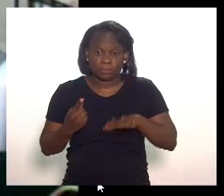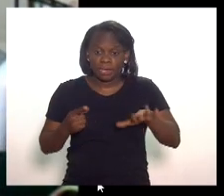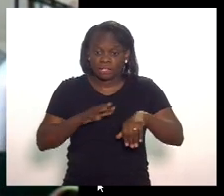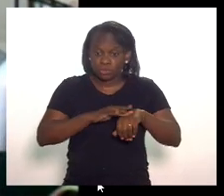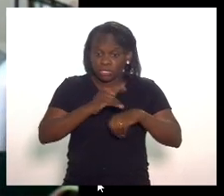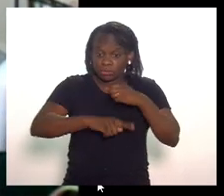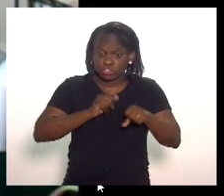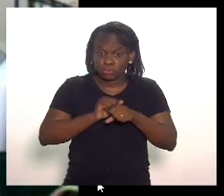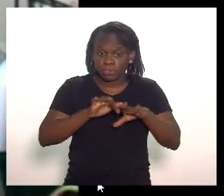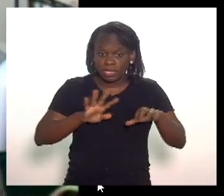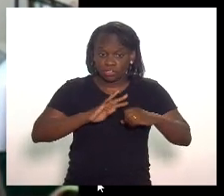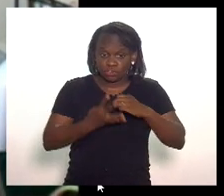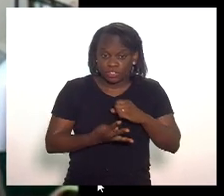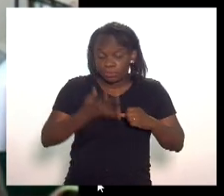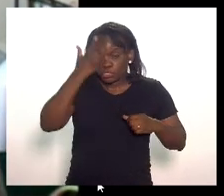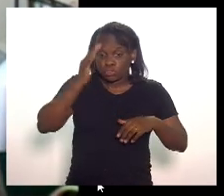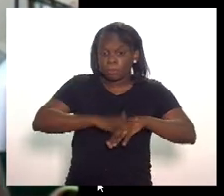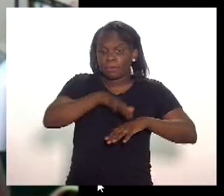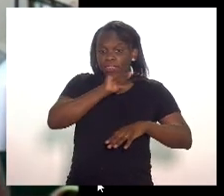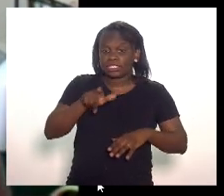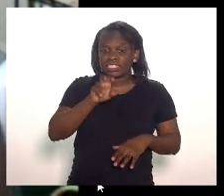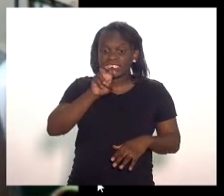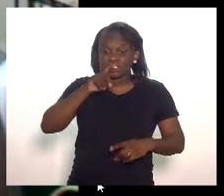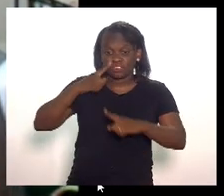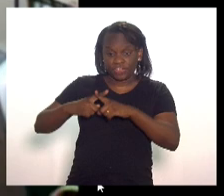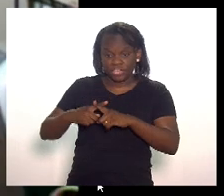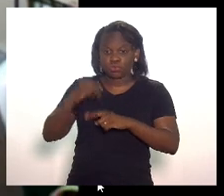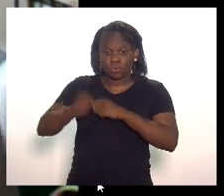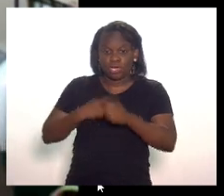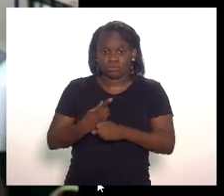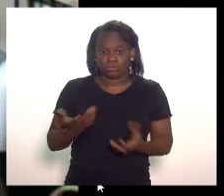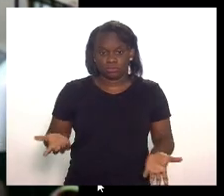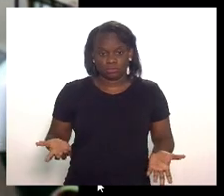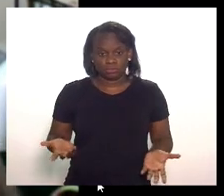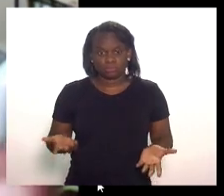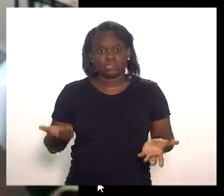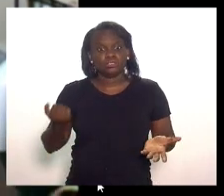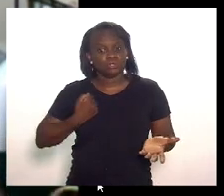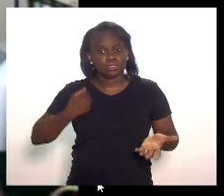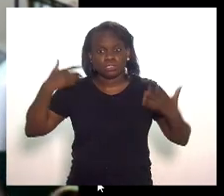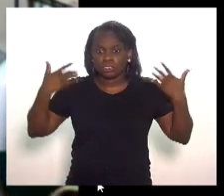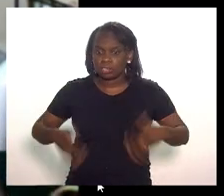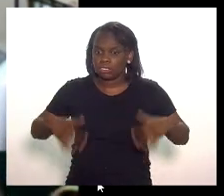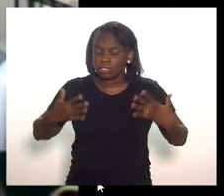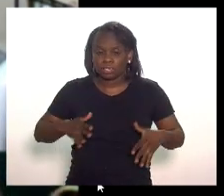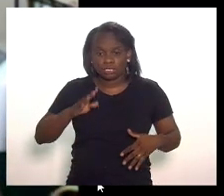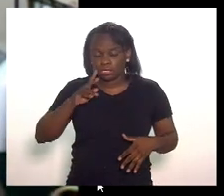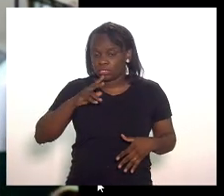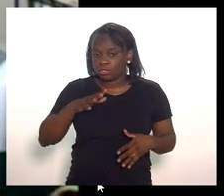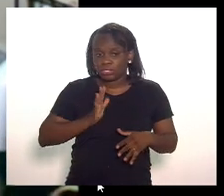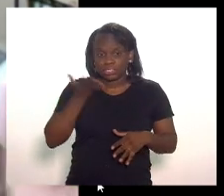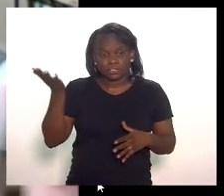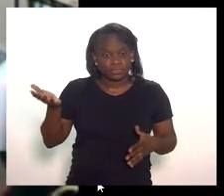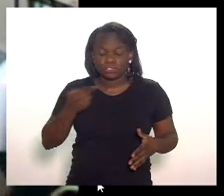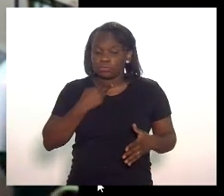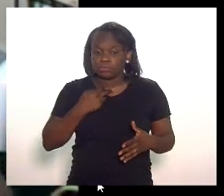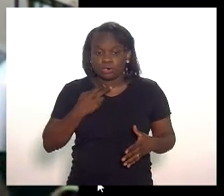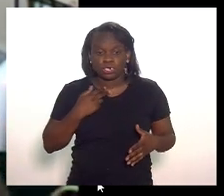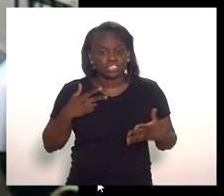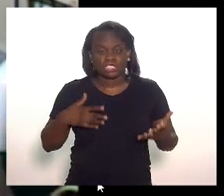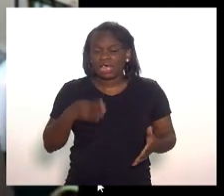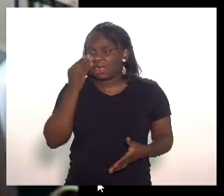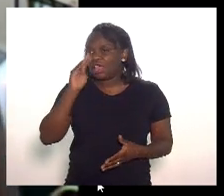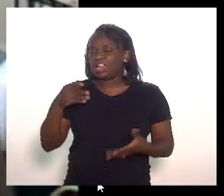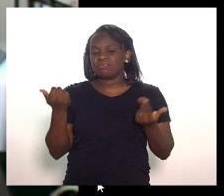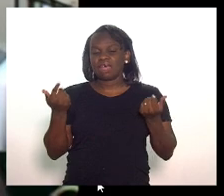pandemia já levou cinco vezes mais que isso também em um ano é um número alarmante que não pode de forma alguma ser